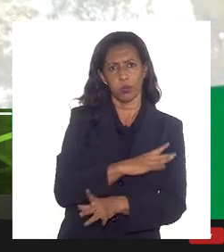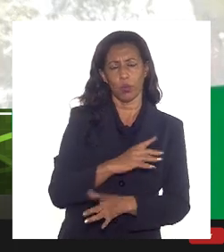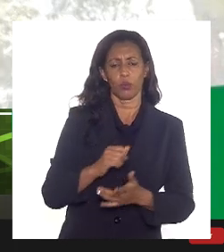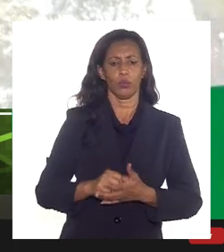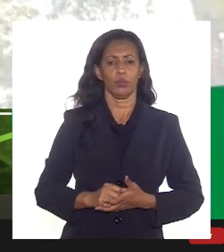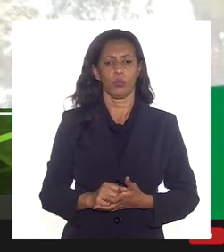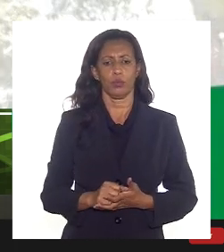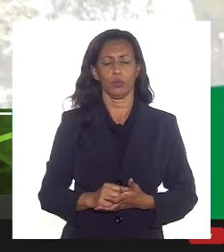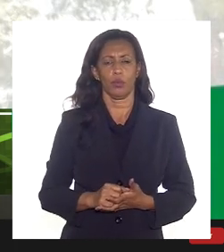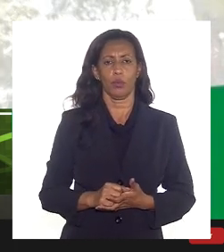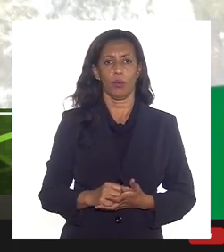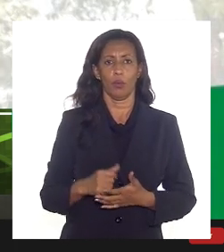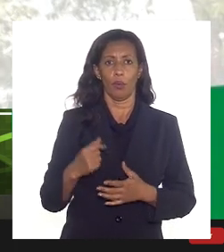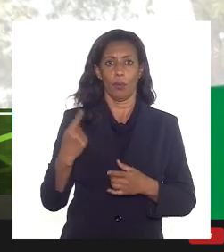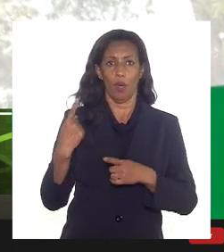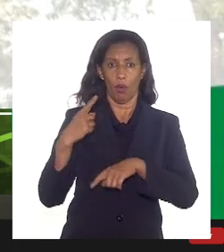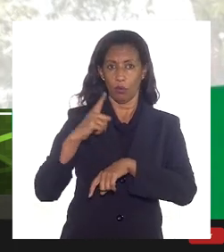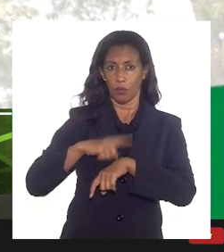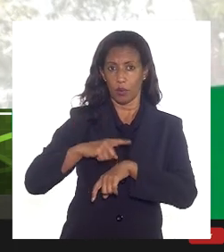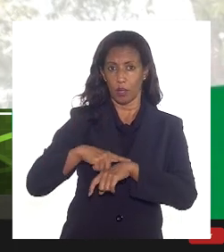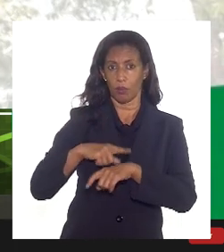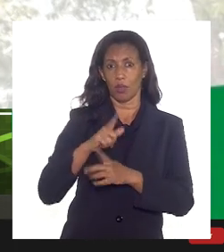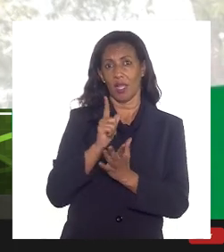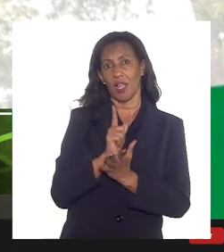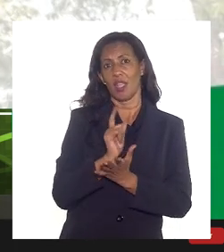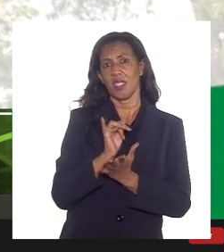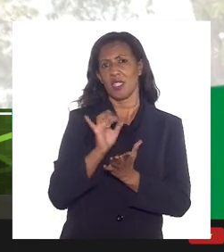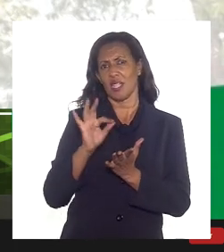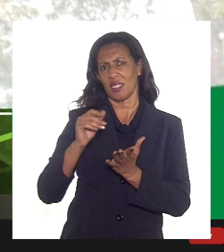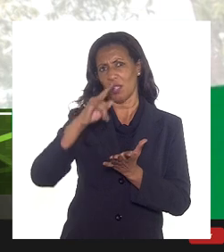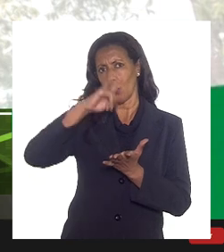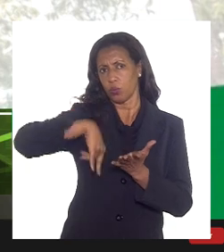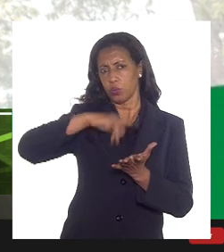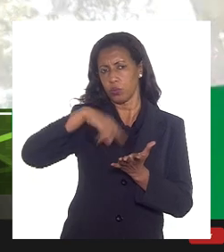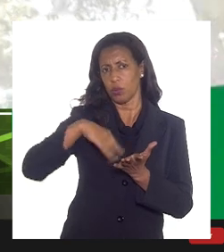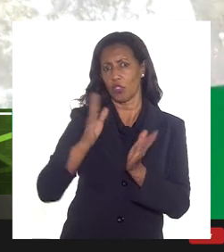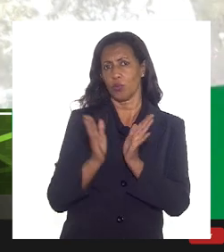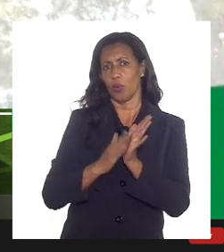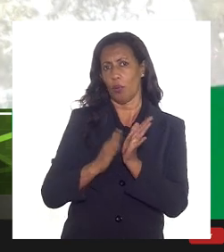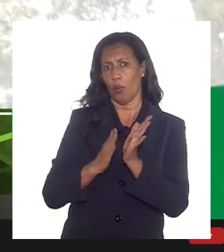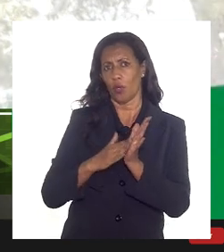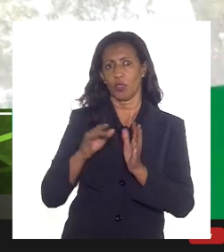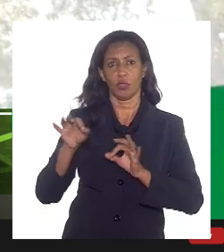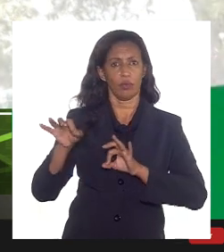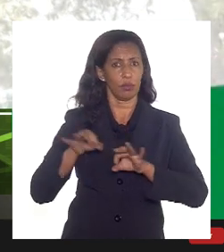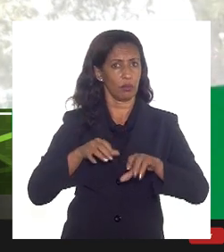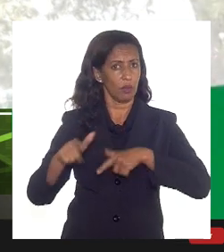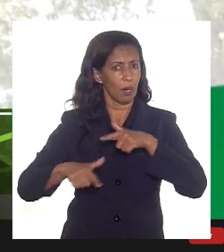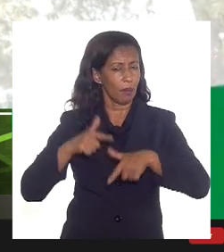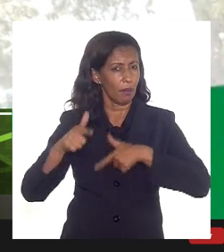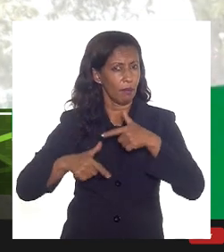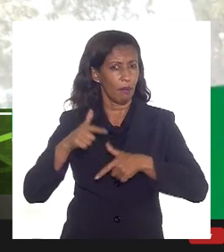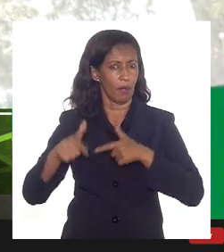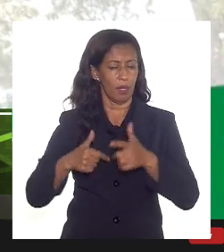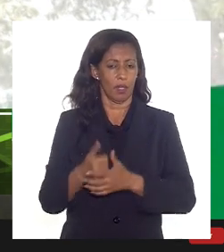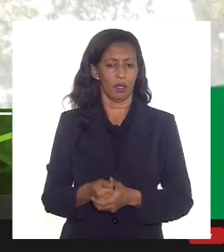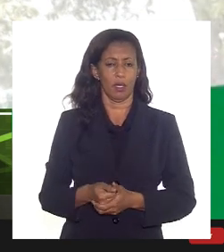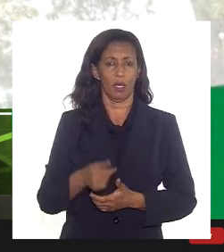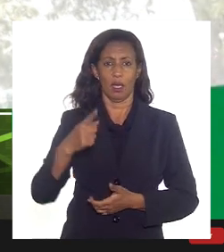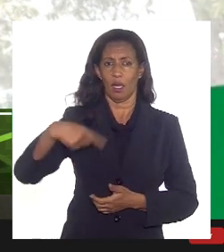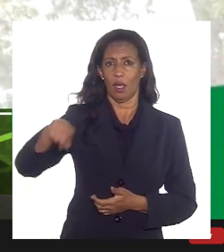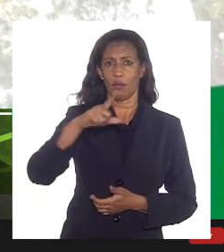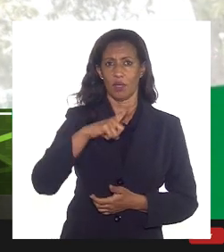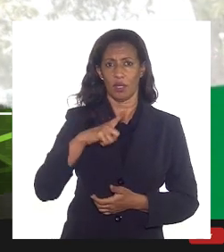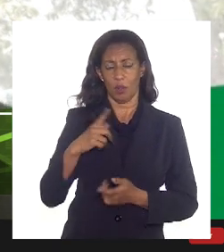quais ao tempo das licitações as propostas foram trabalhadas de sorte a você ter uma